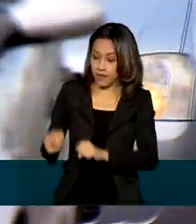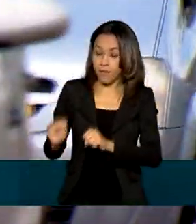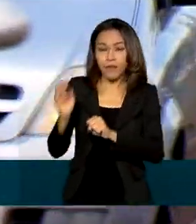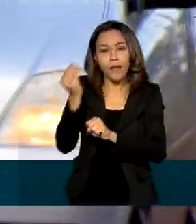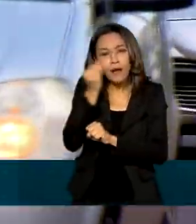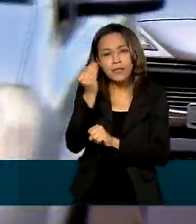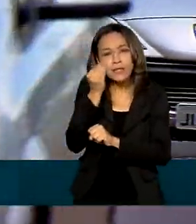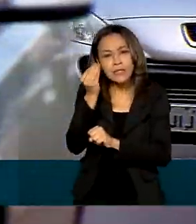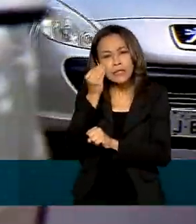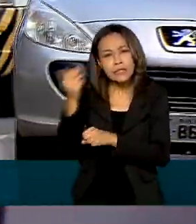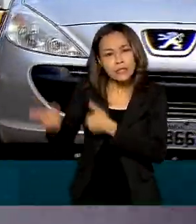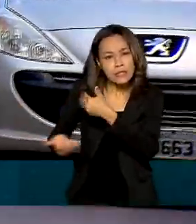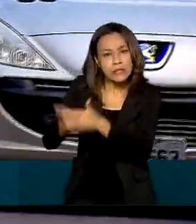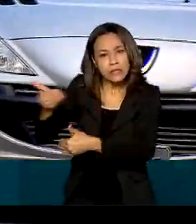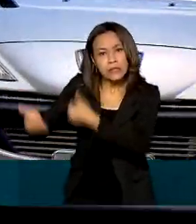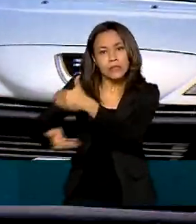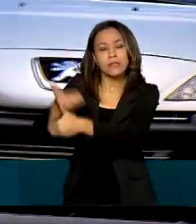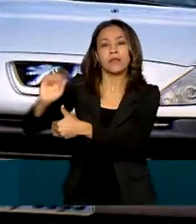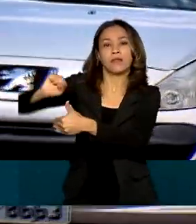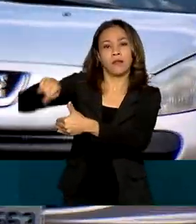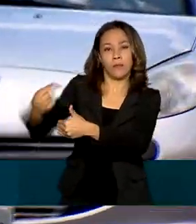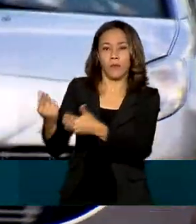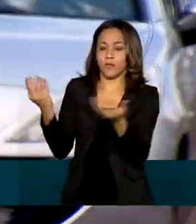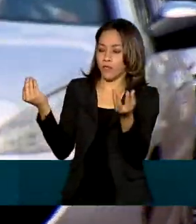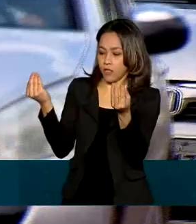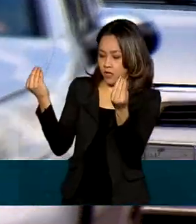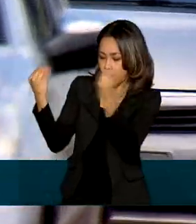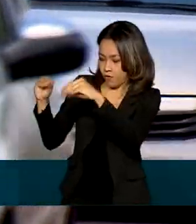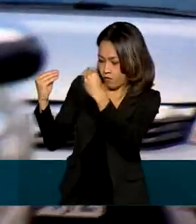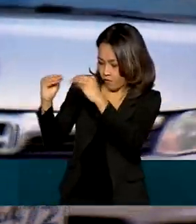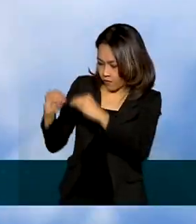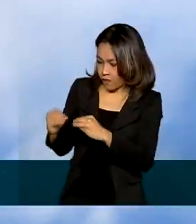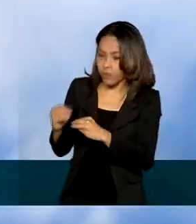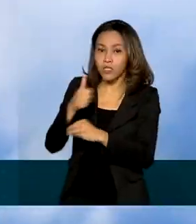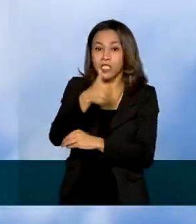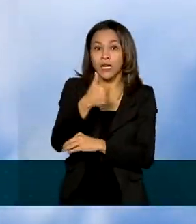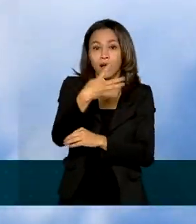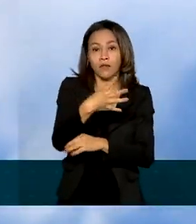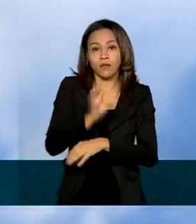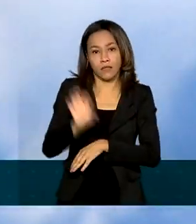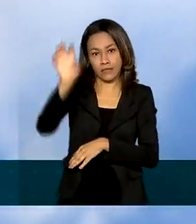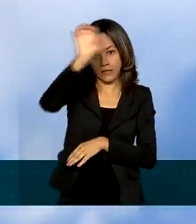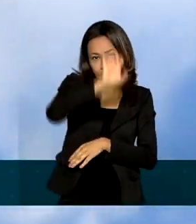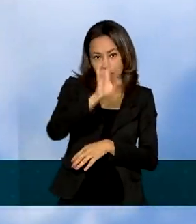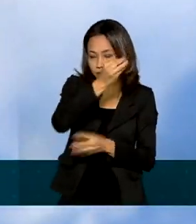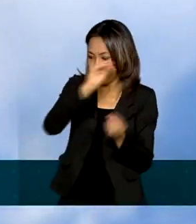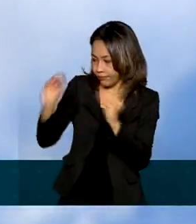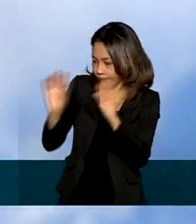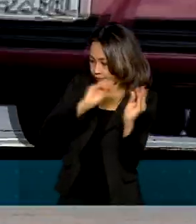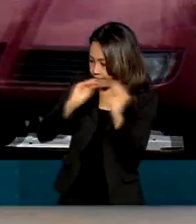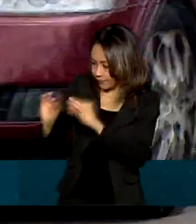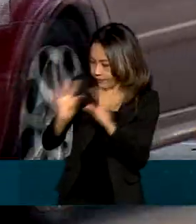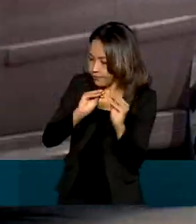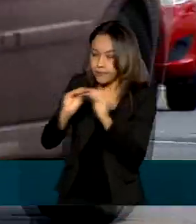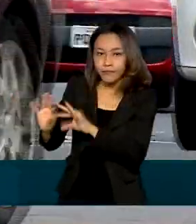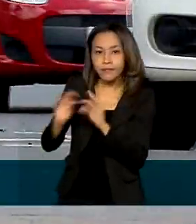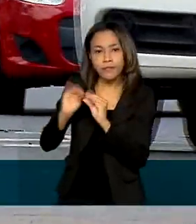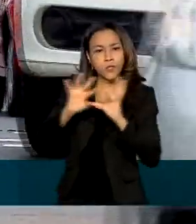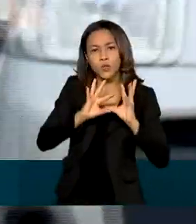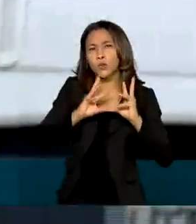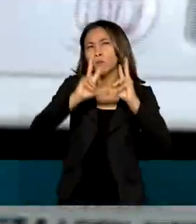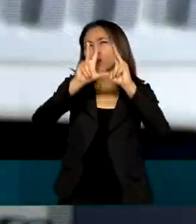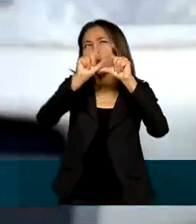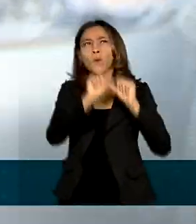Até junho deste ano, o sistema estará abastecido com dados de 14 estados e, gradativamente, contará com informações de todas as